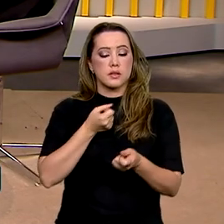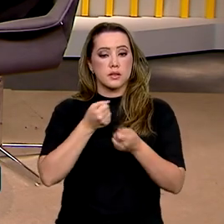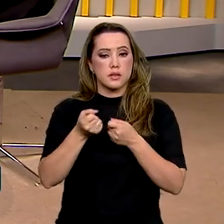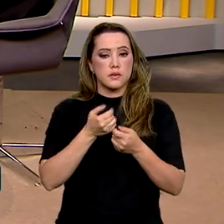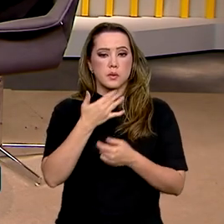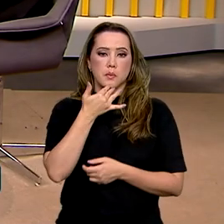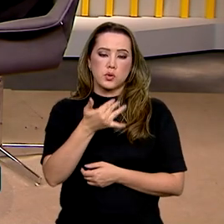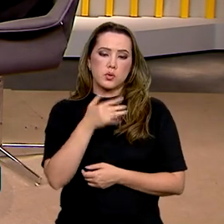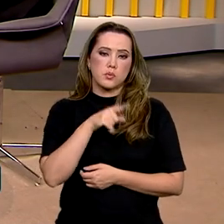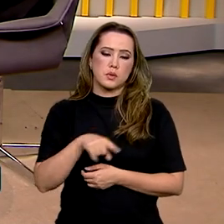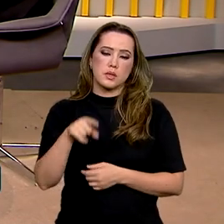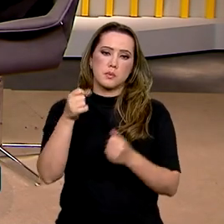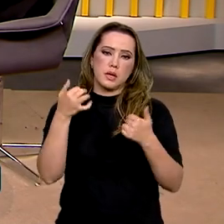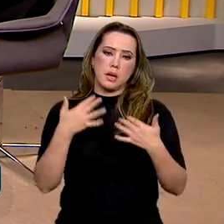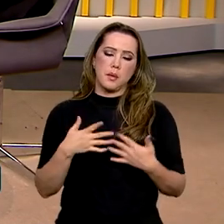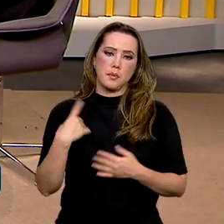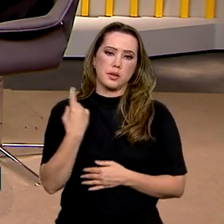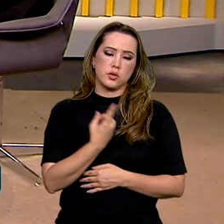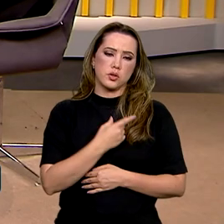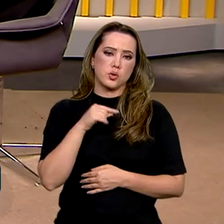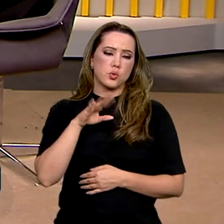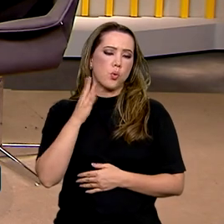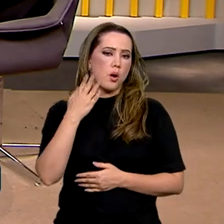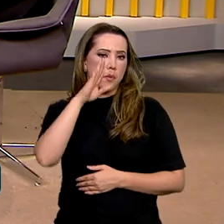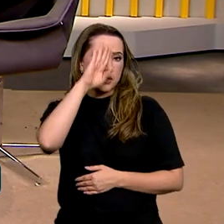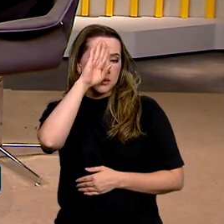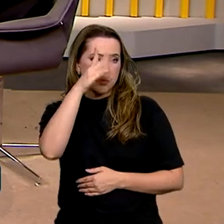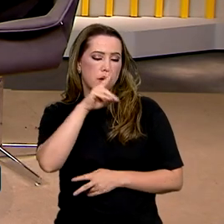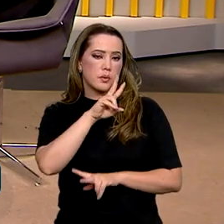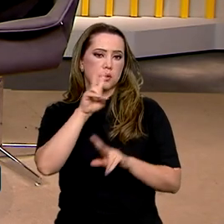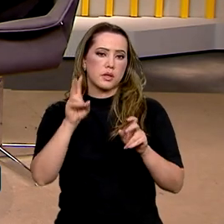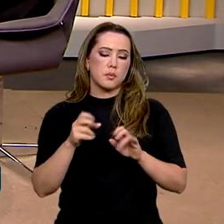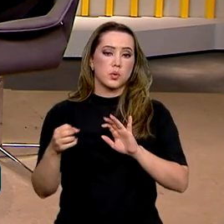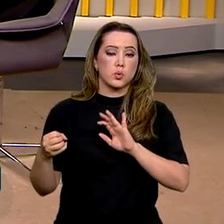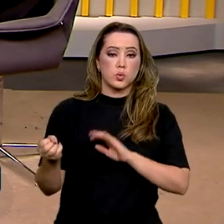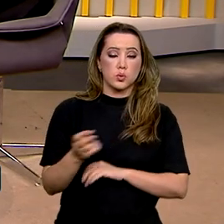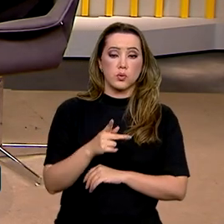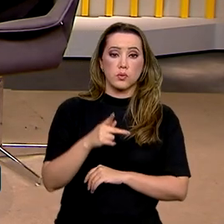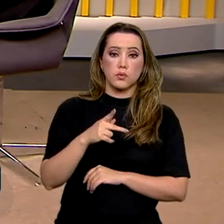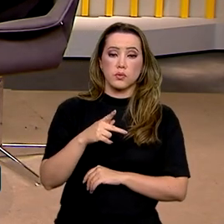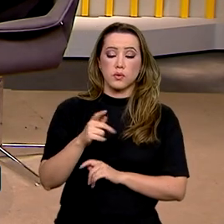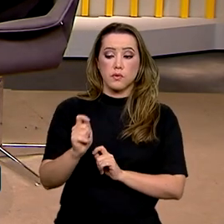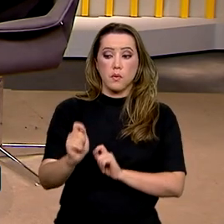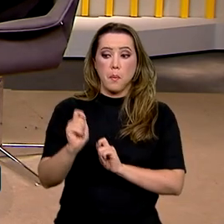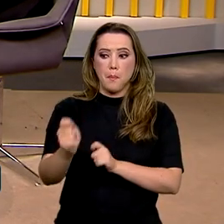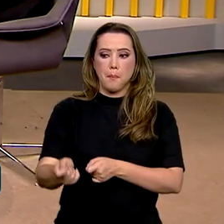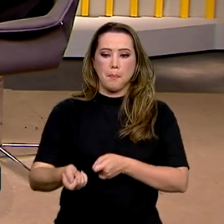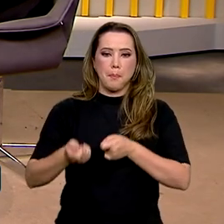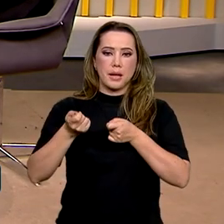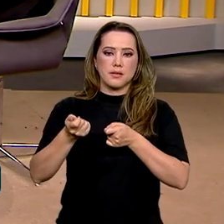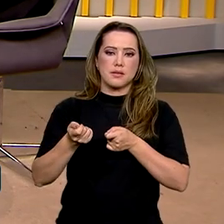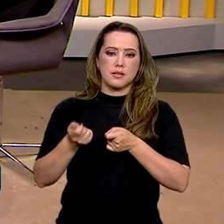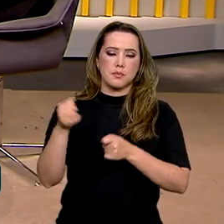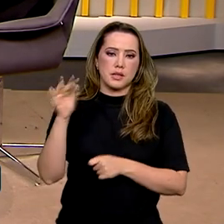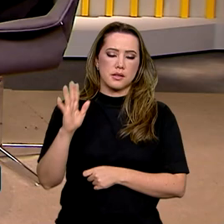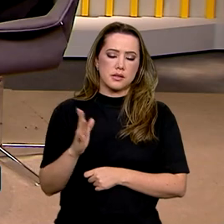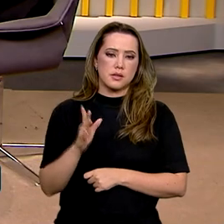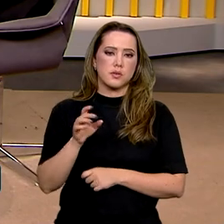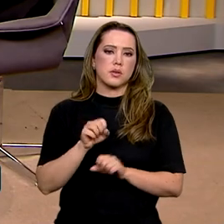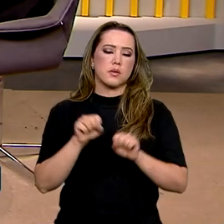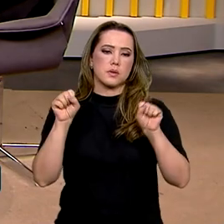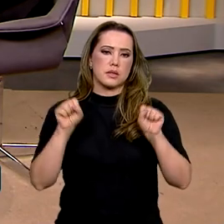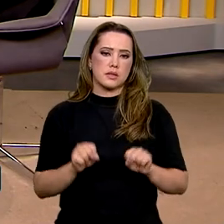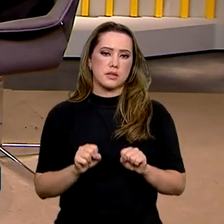pedindo para a senhora falar para a gente qual que a principal característica do novo PESC Brasil, que é o sistema de cadastro dos